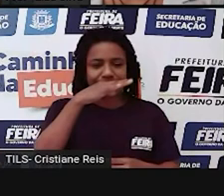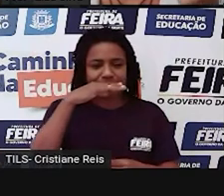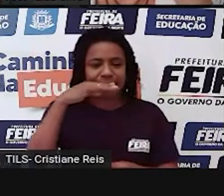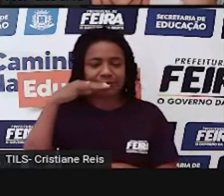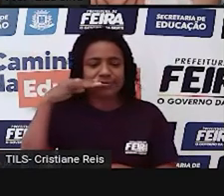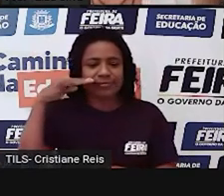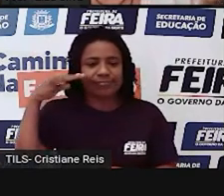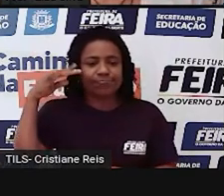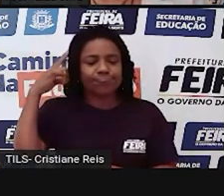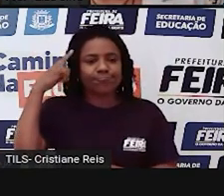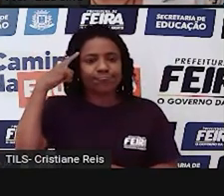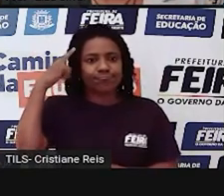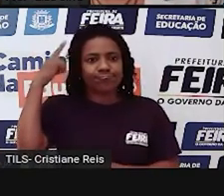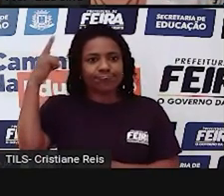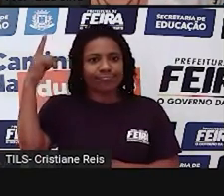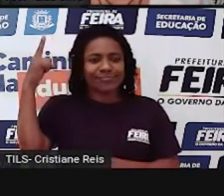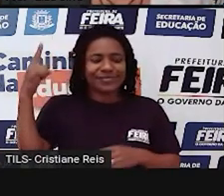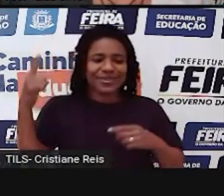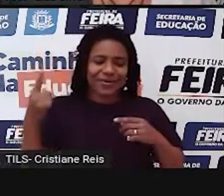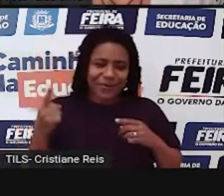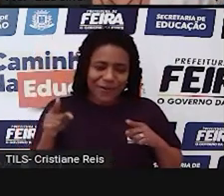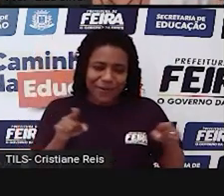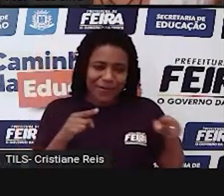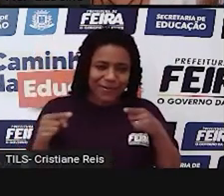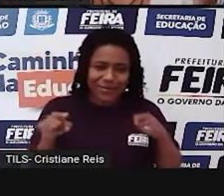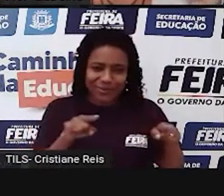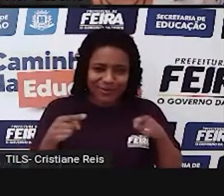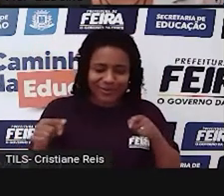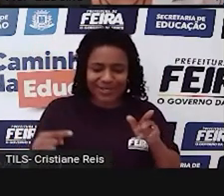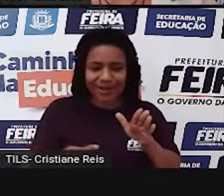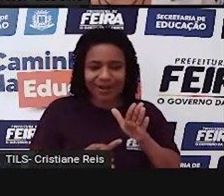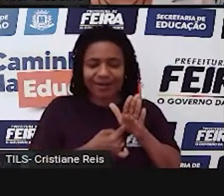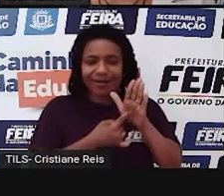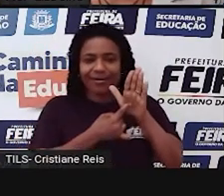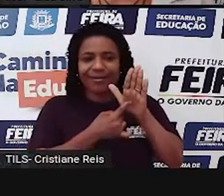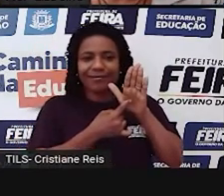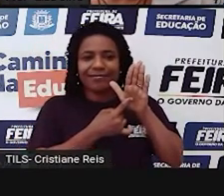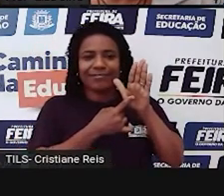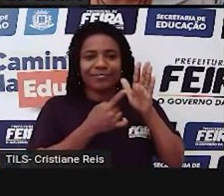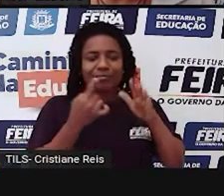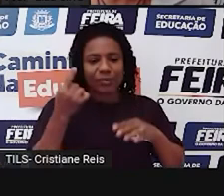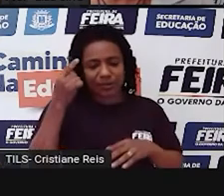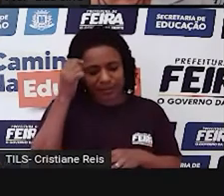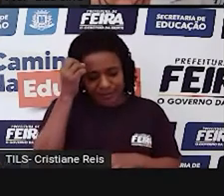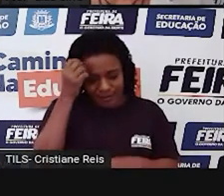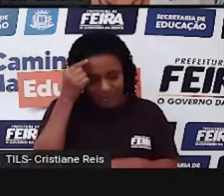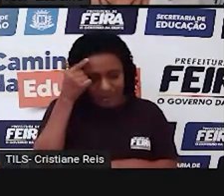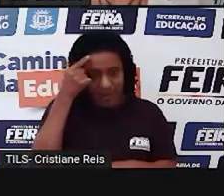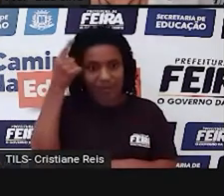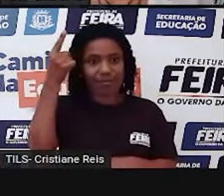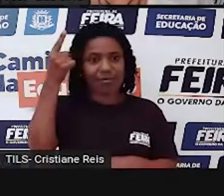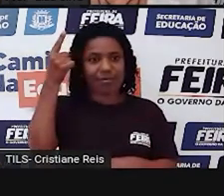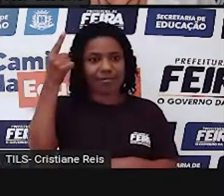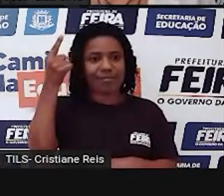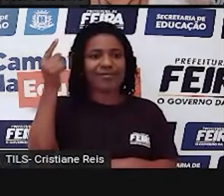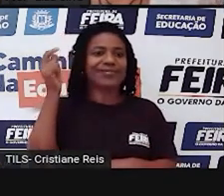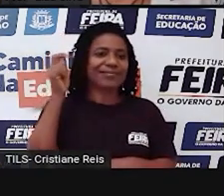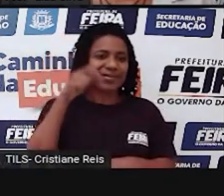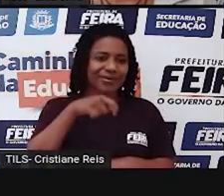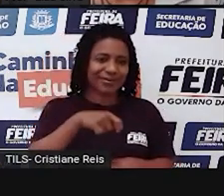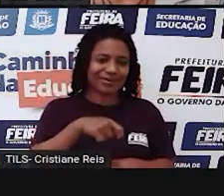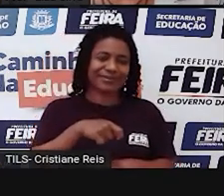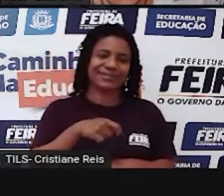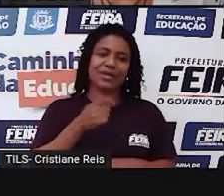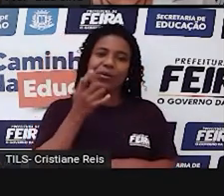sente, de uma música que a gente ouve, de uma recordação que vem à mente de repente, não é verdade? De uma